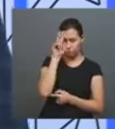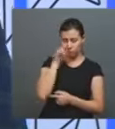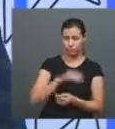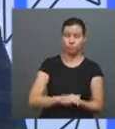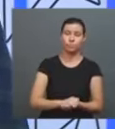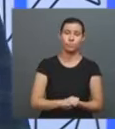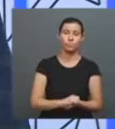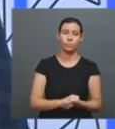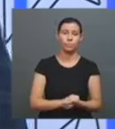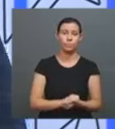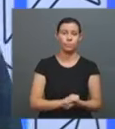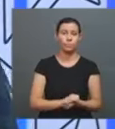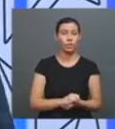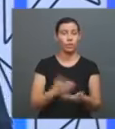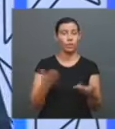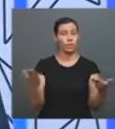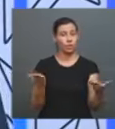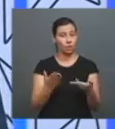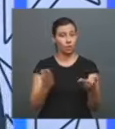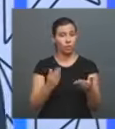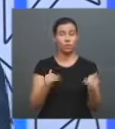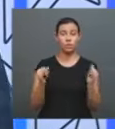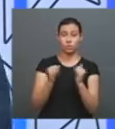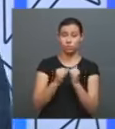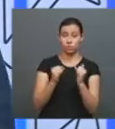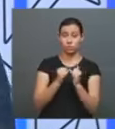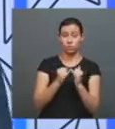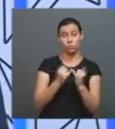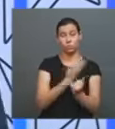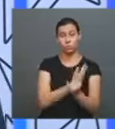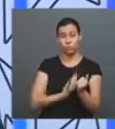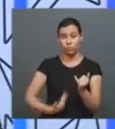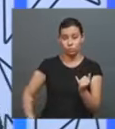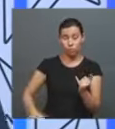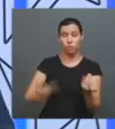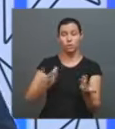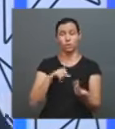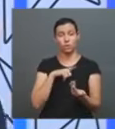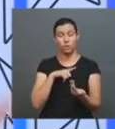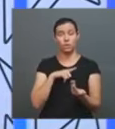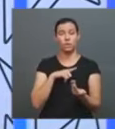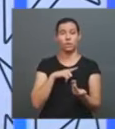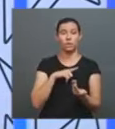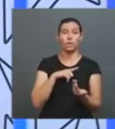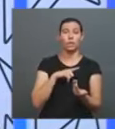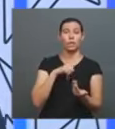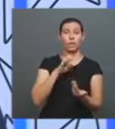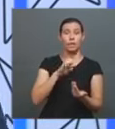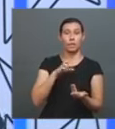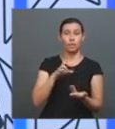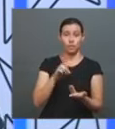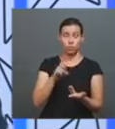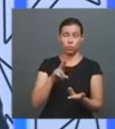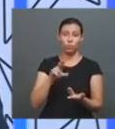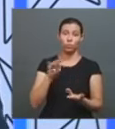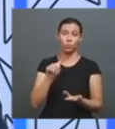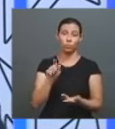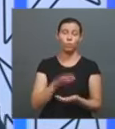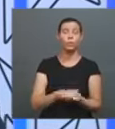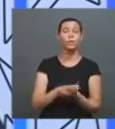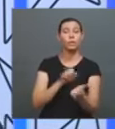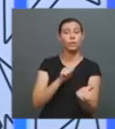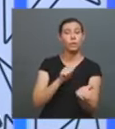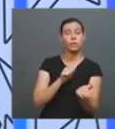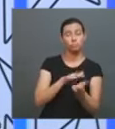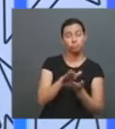estabilização das instituições de ensino, especialmente as públicas, você consegue ter as editoras universitárias, está como é a Edufo, muito seguindo um padrão que